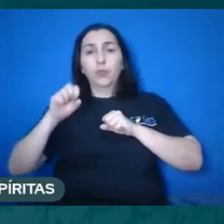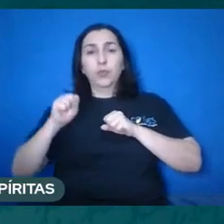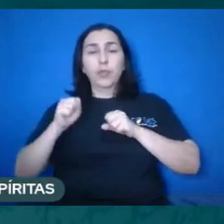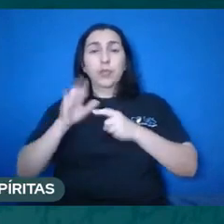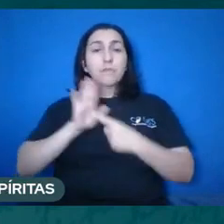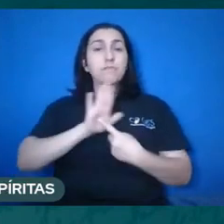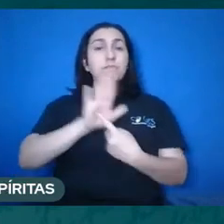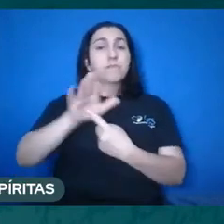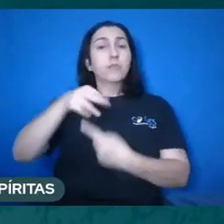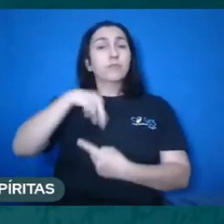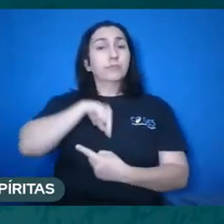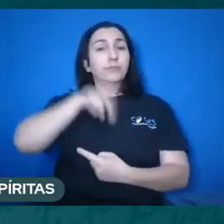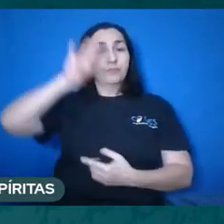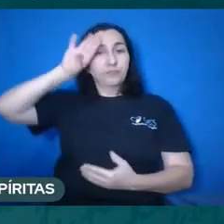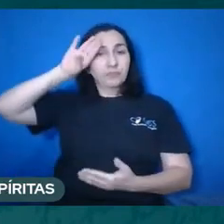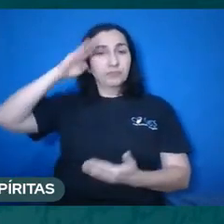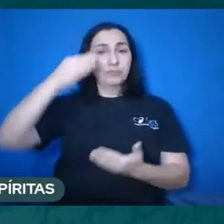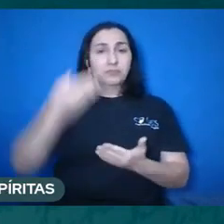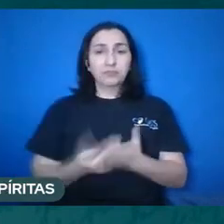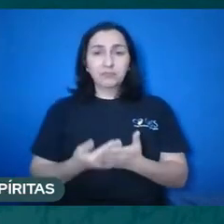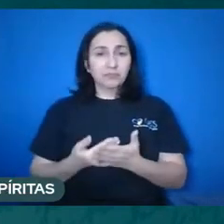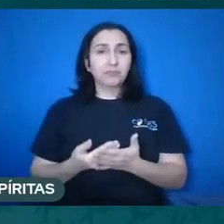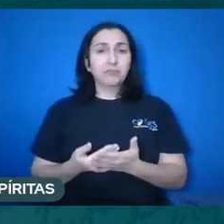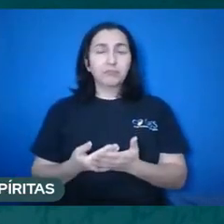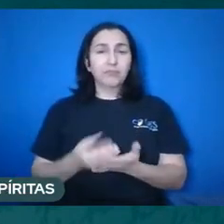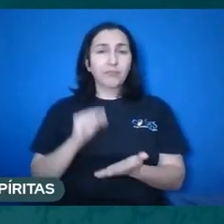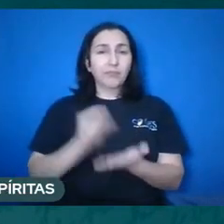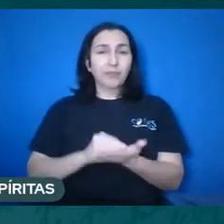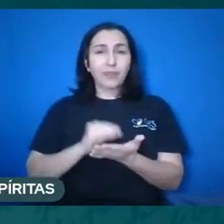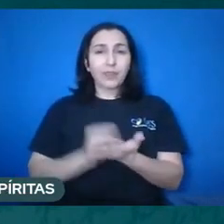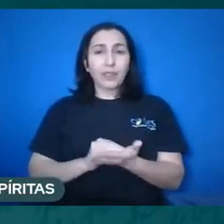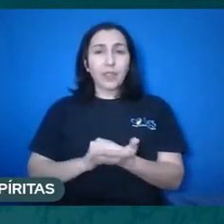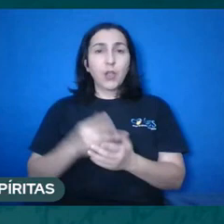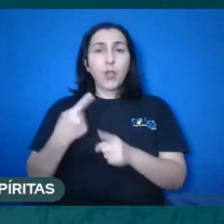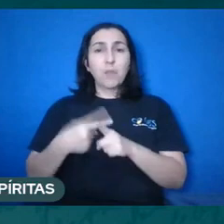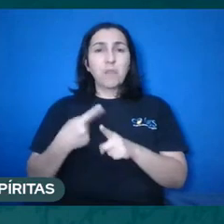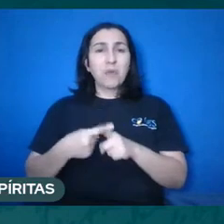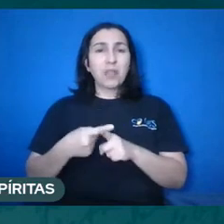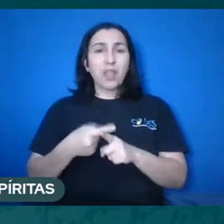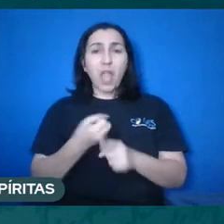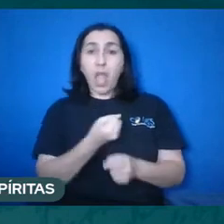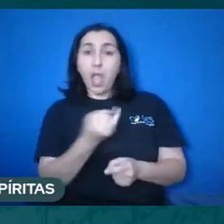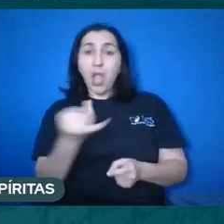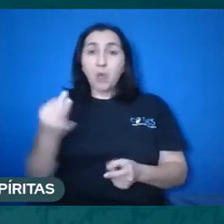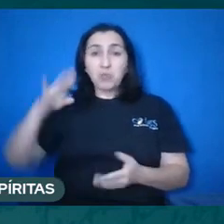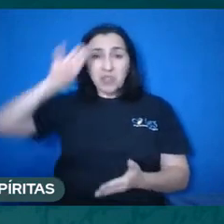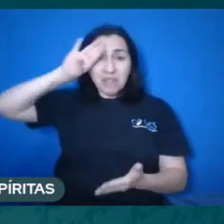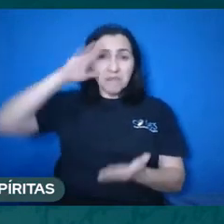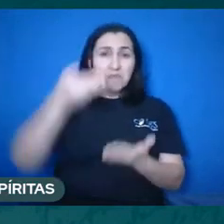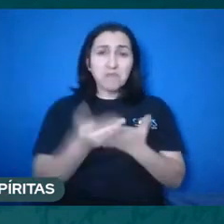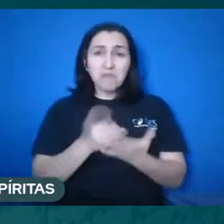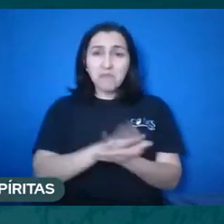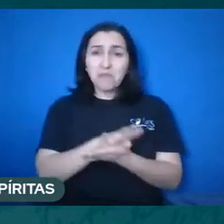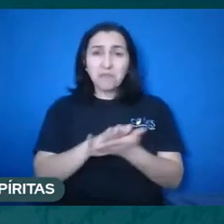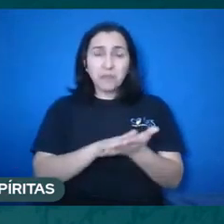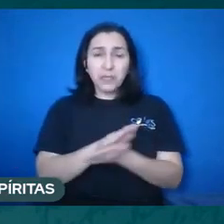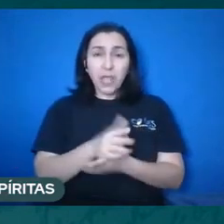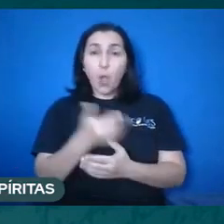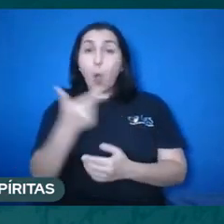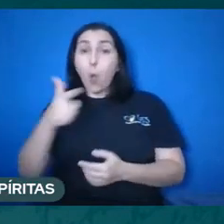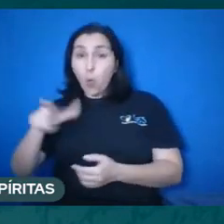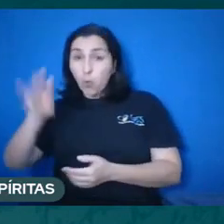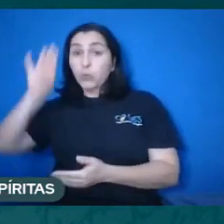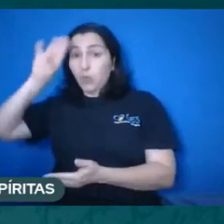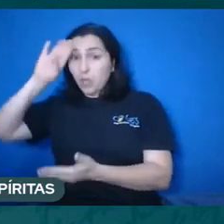sistema, aqueles que sistematicamente querem não acreditar e aquele que acredita e tem a certeza